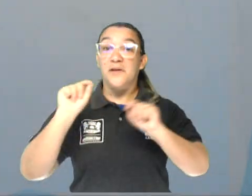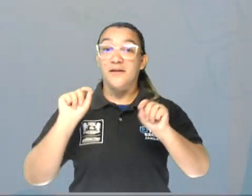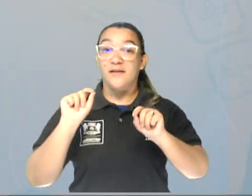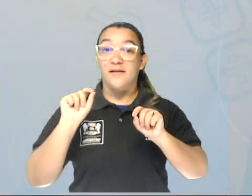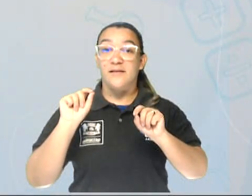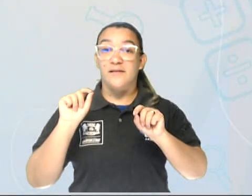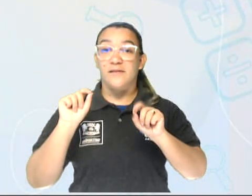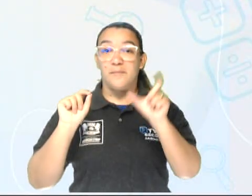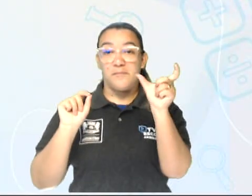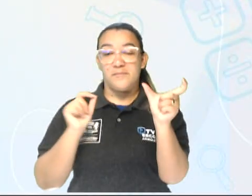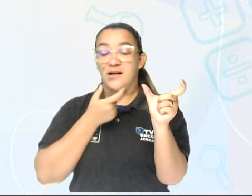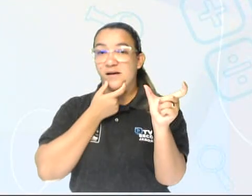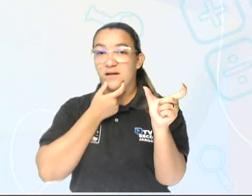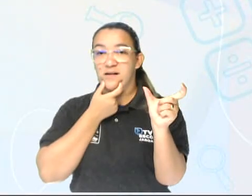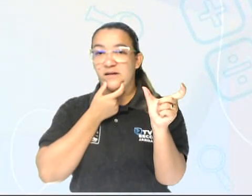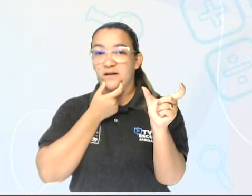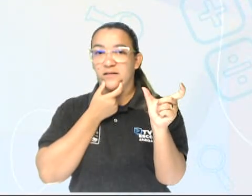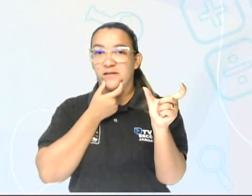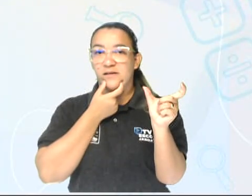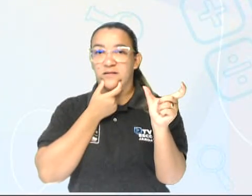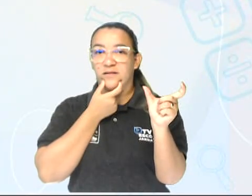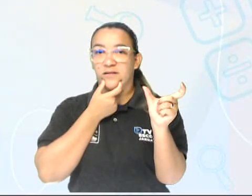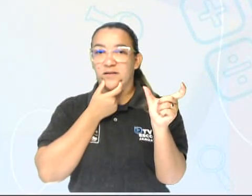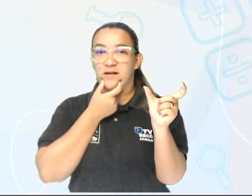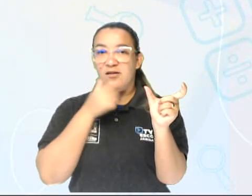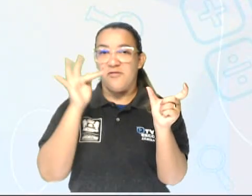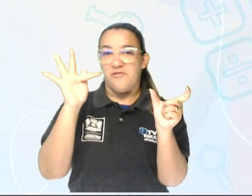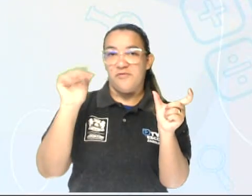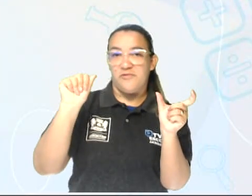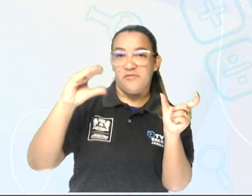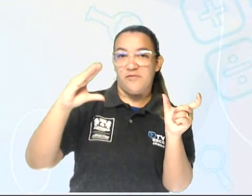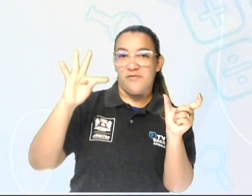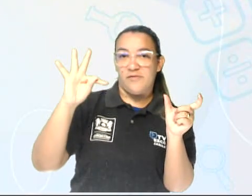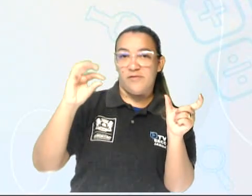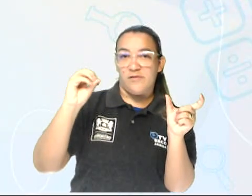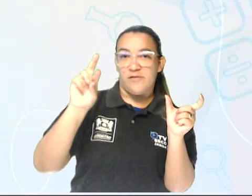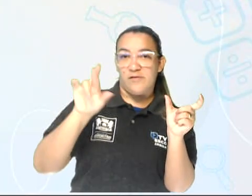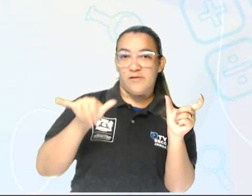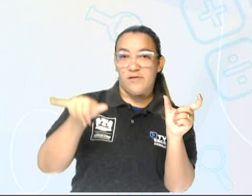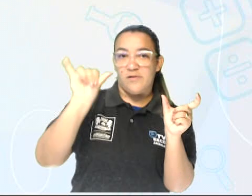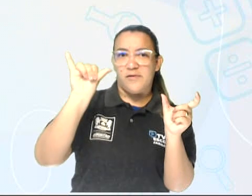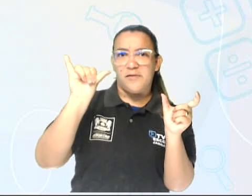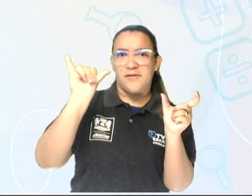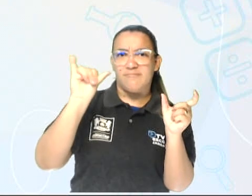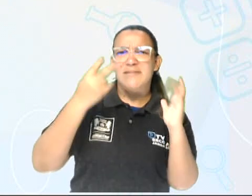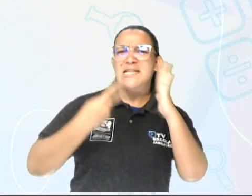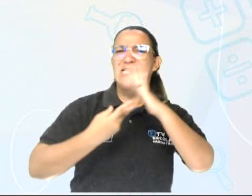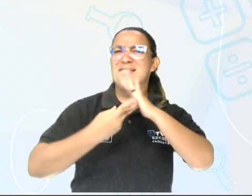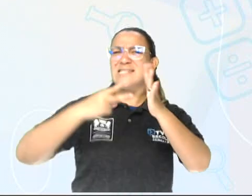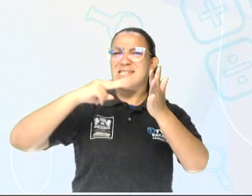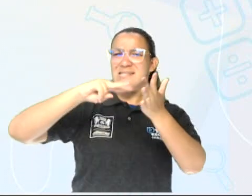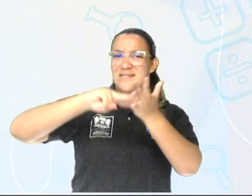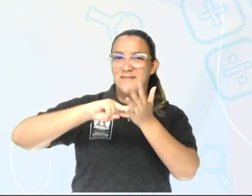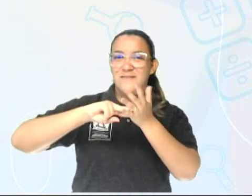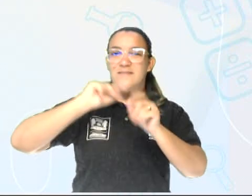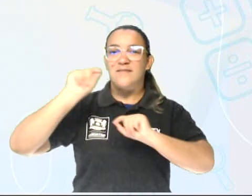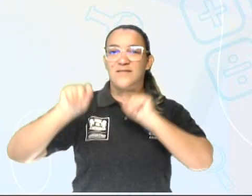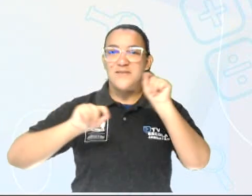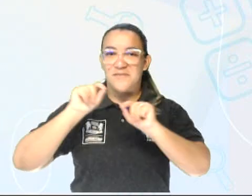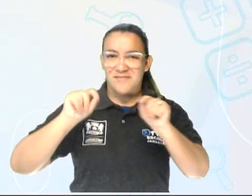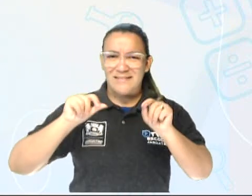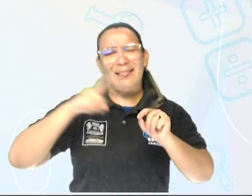Factory. Repitam comigo, Factory. No caso de Factory, a gente tem